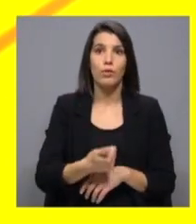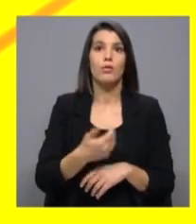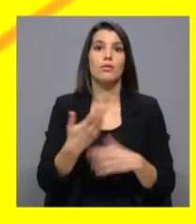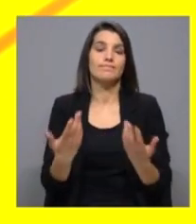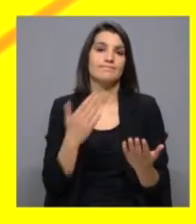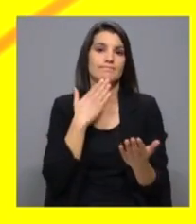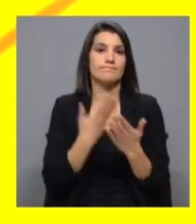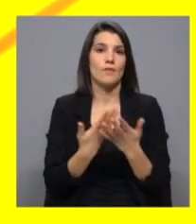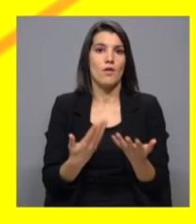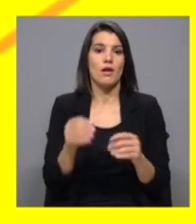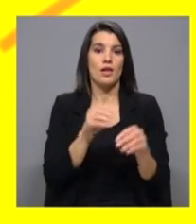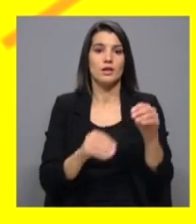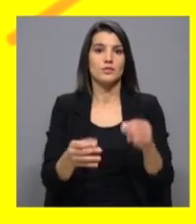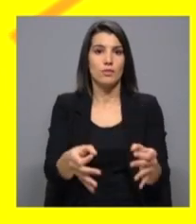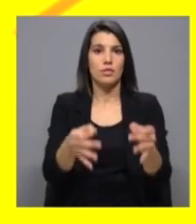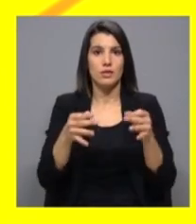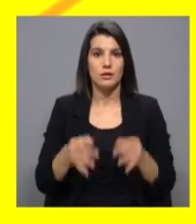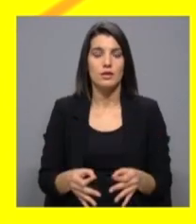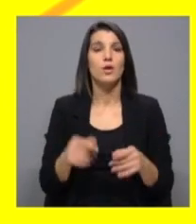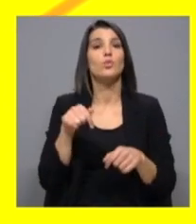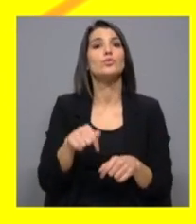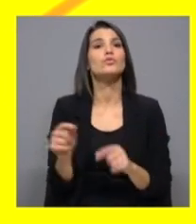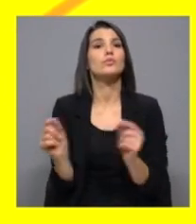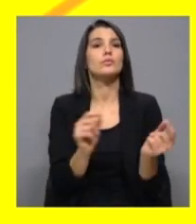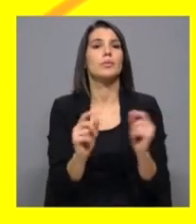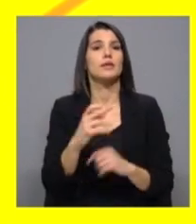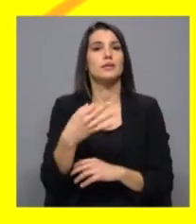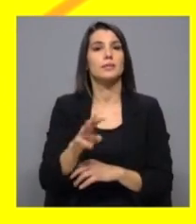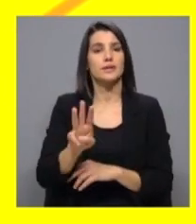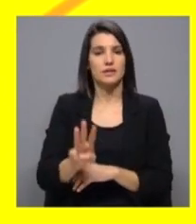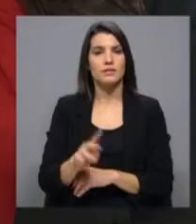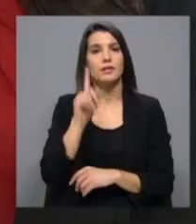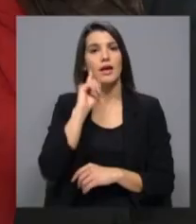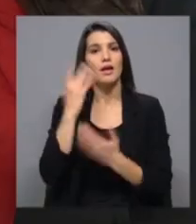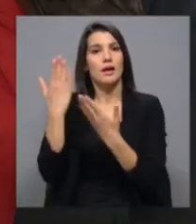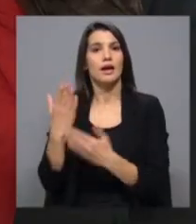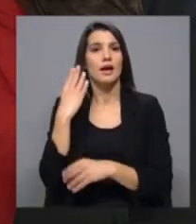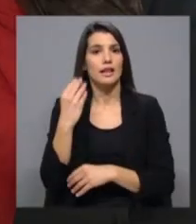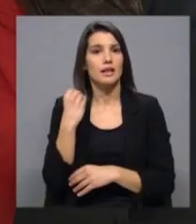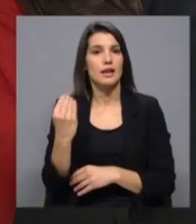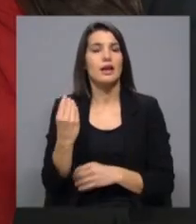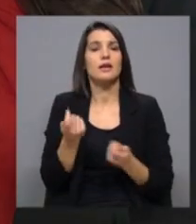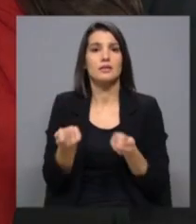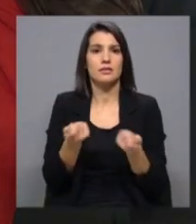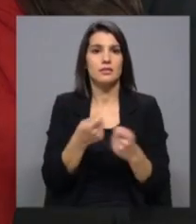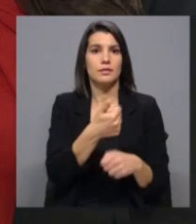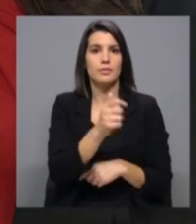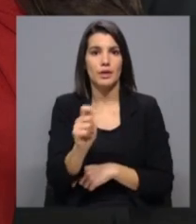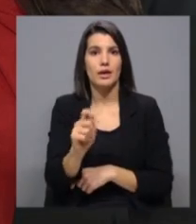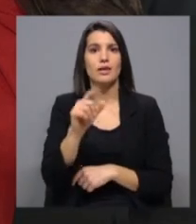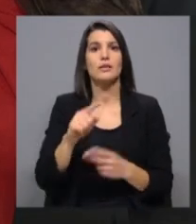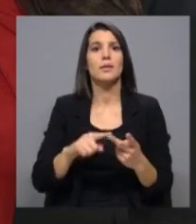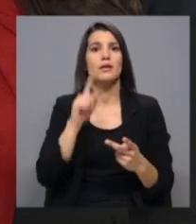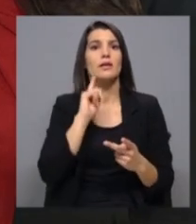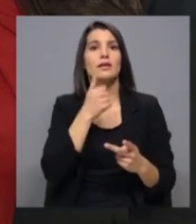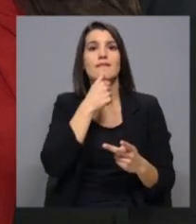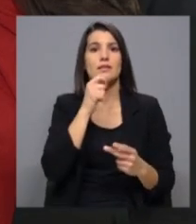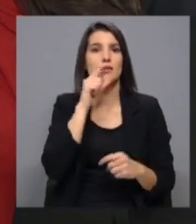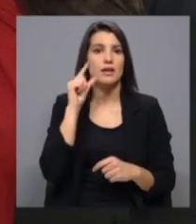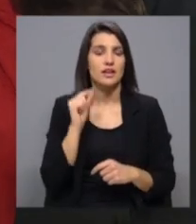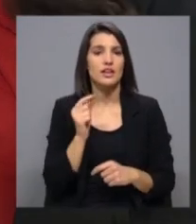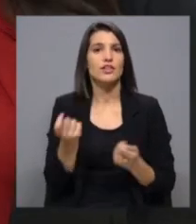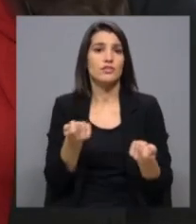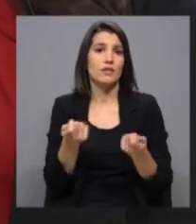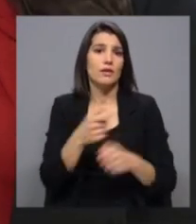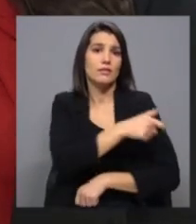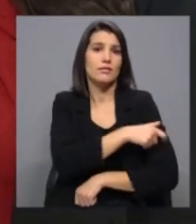levou a estas eleições antecipadas. O debate de hoje aqui na RTP3, Catarina Martins, coordenadora do Bloco de Esquerda, e Inês Souza Real, porta-voz do PAN. Boa noite